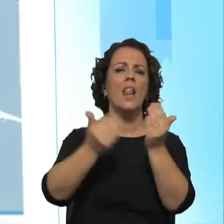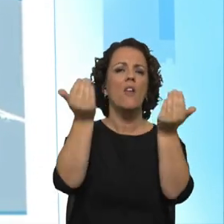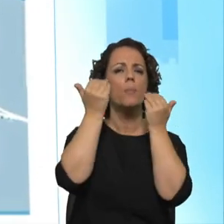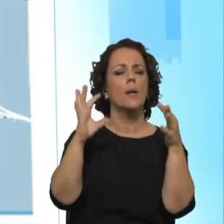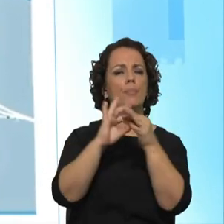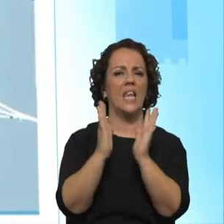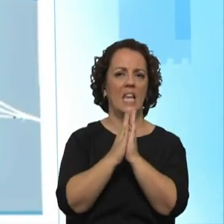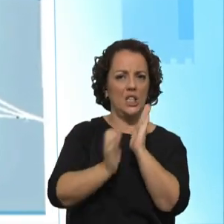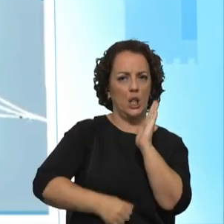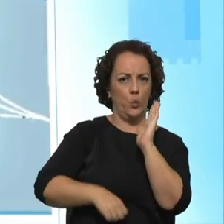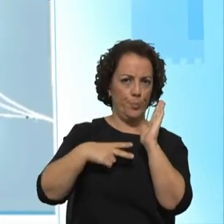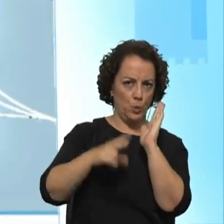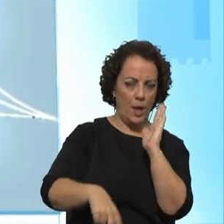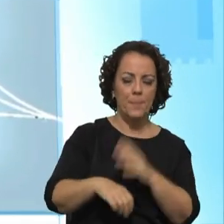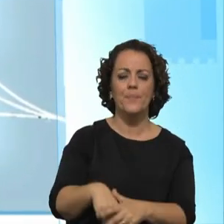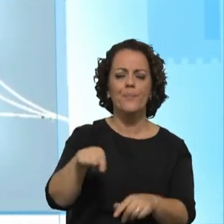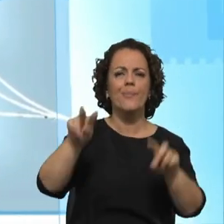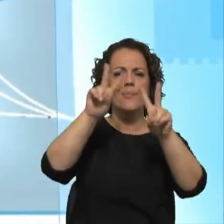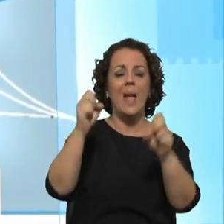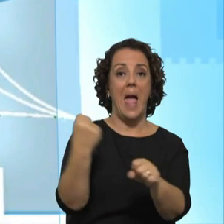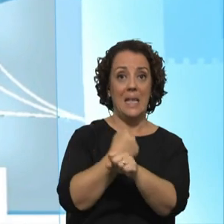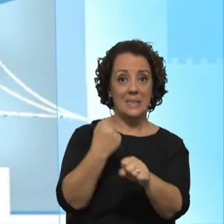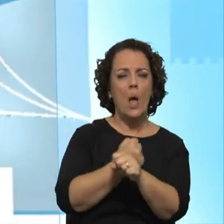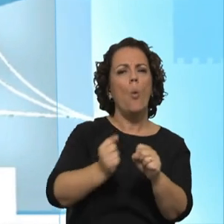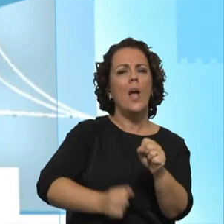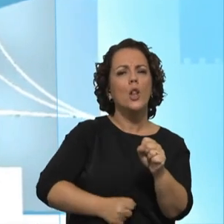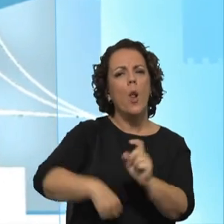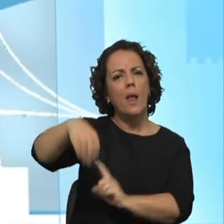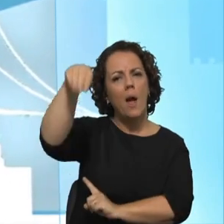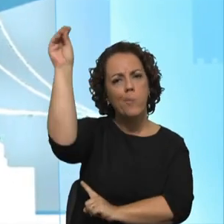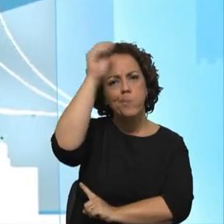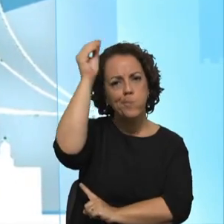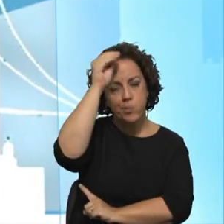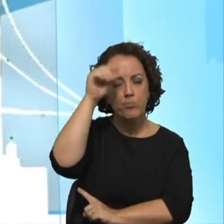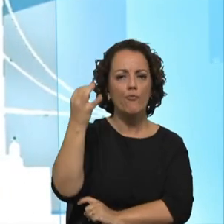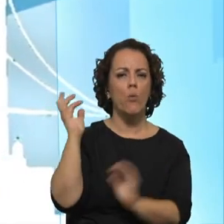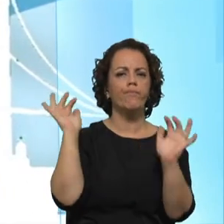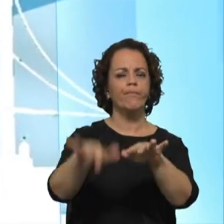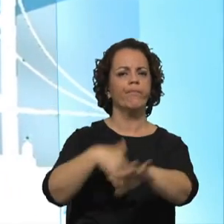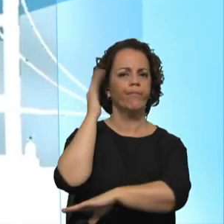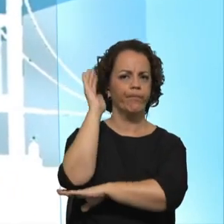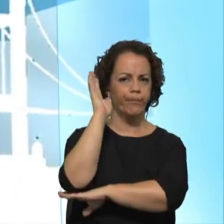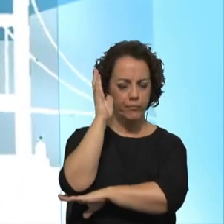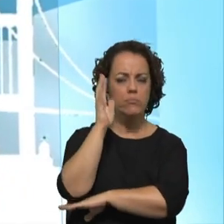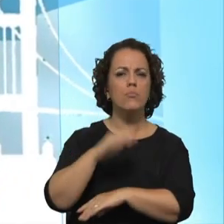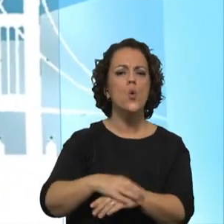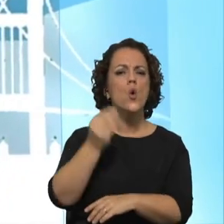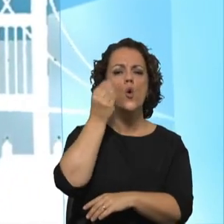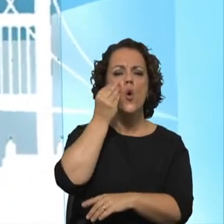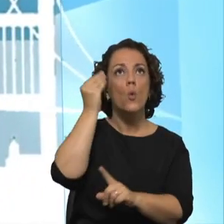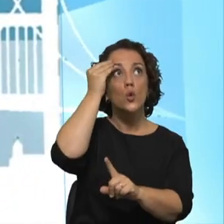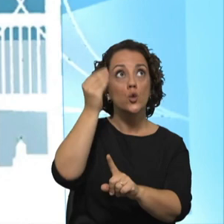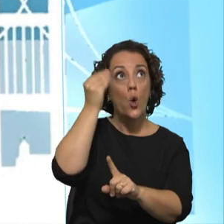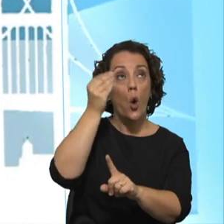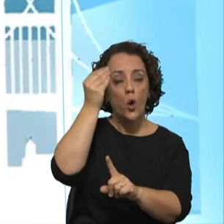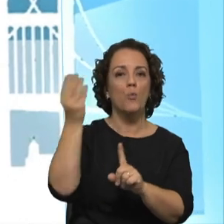A Ação Católica Rural esteve reunida em Seminário Nacional. Ser empreendedor de sonhos foi